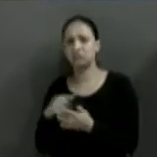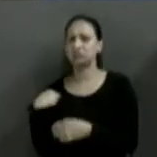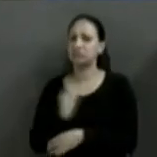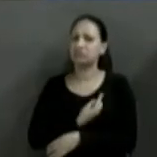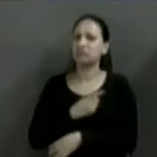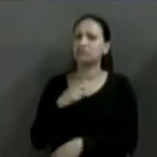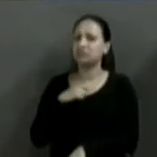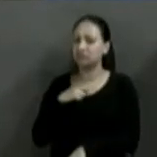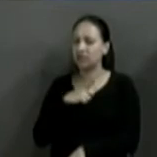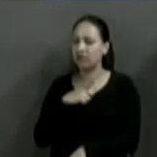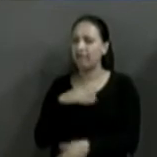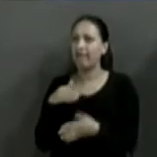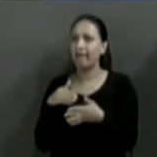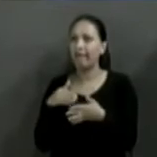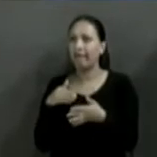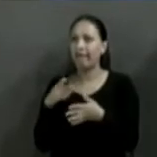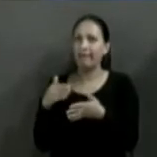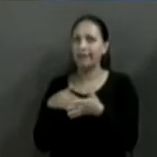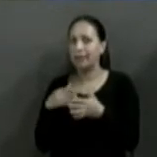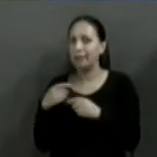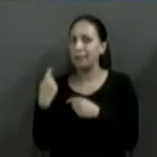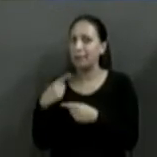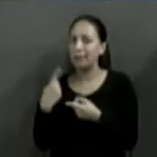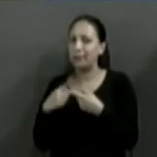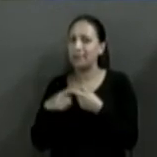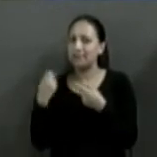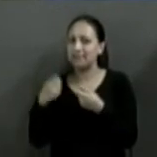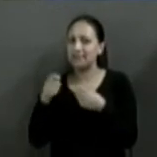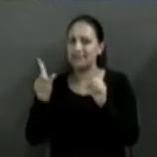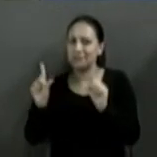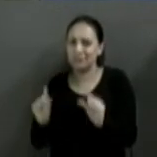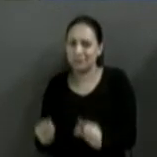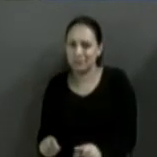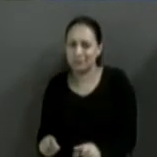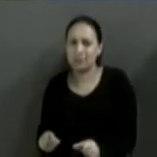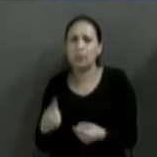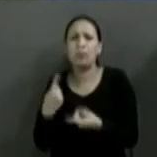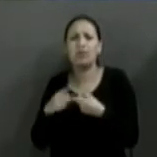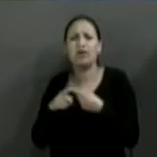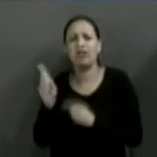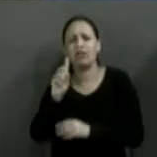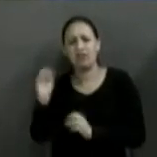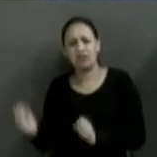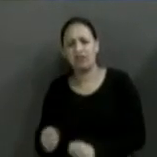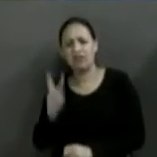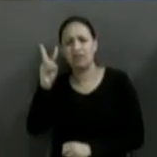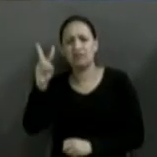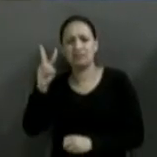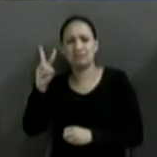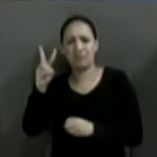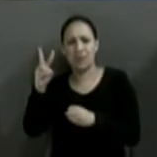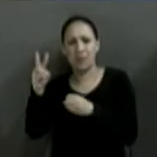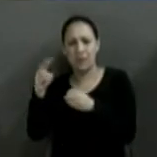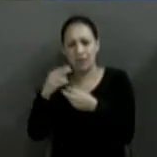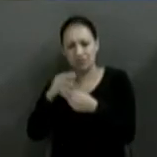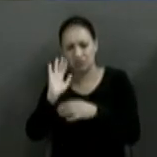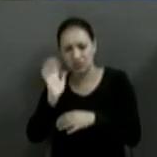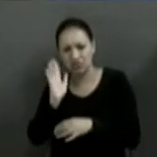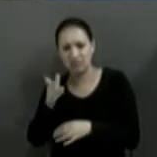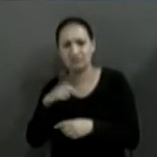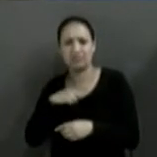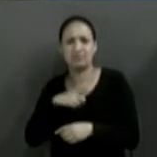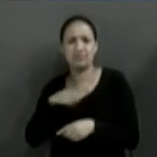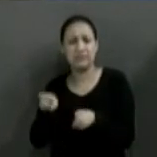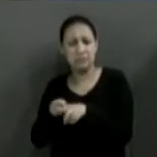que, até porque a gente tem que enxugar, né? A gente tem que, e por que a gente não vai valorizar quadros que a gente já tem? A gente vai ter uma economia com isso